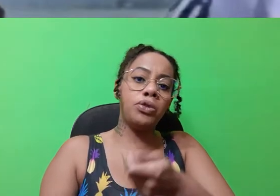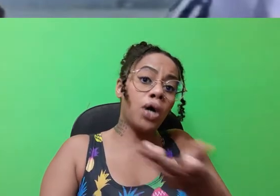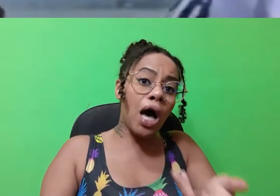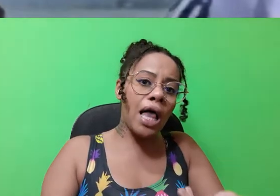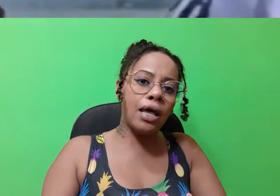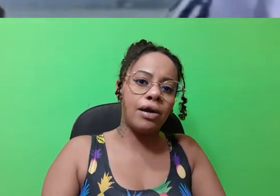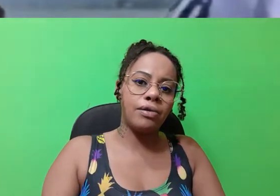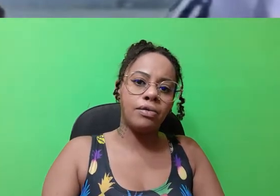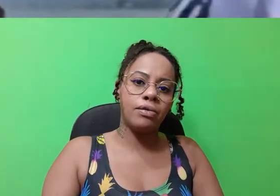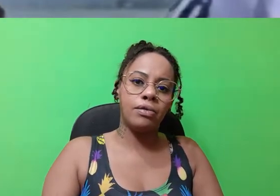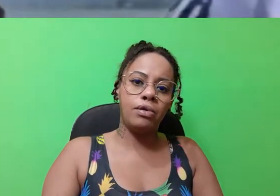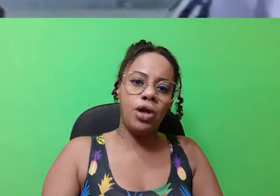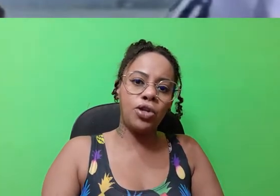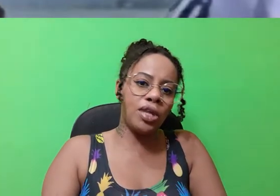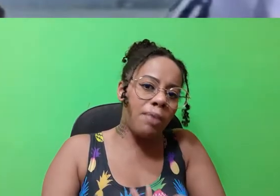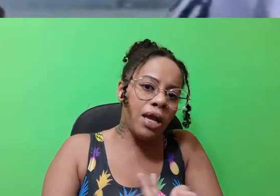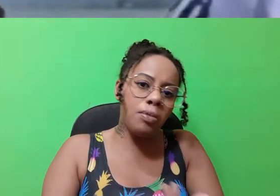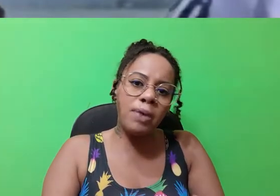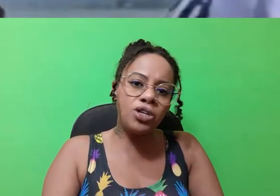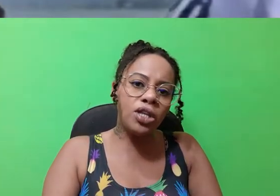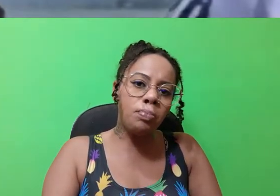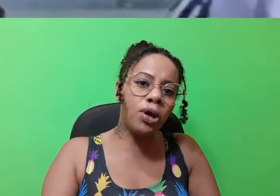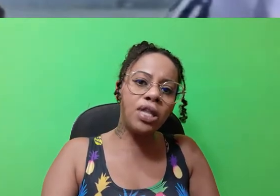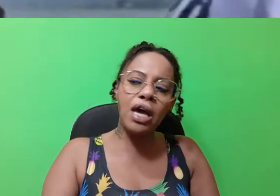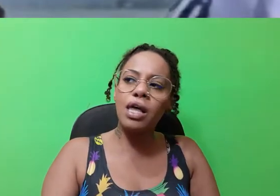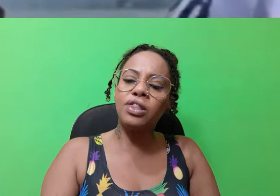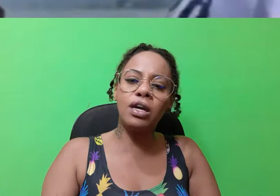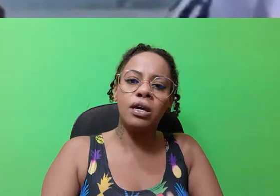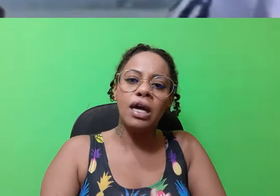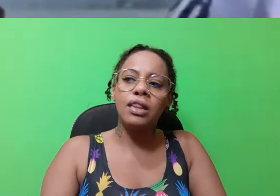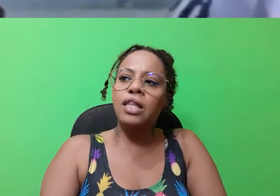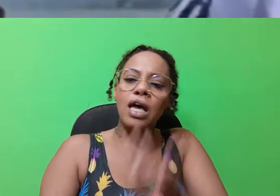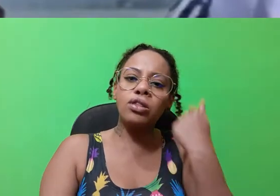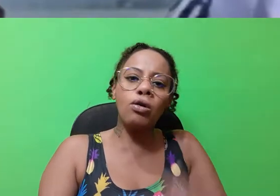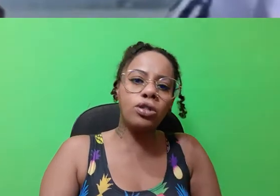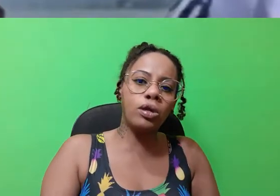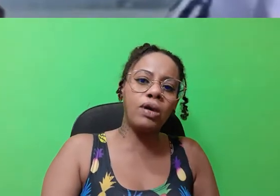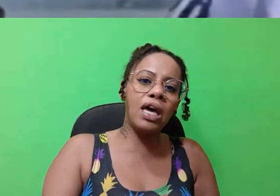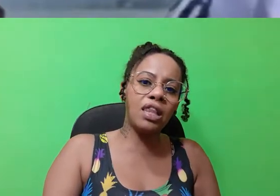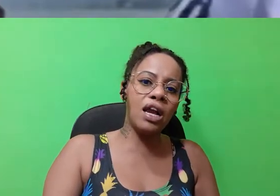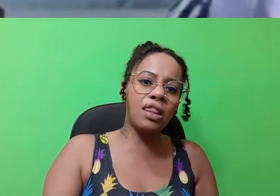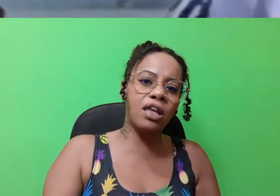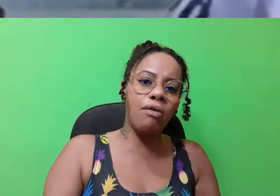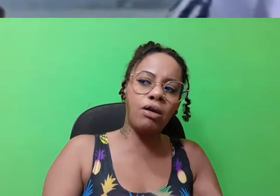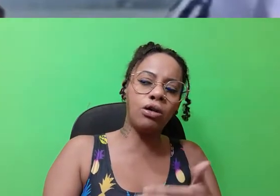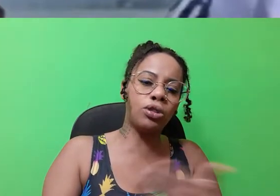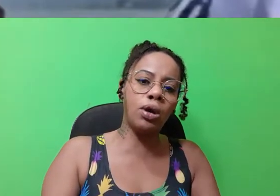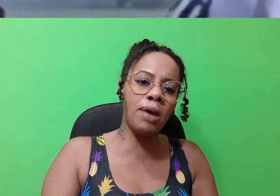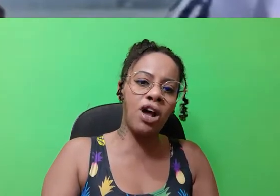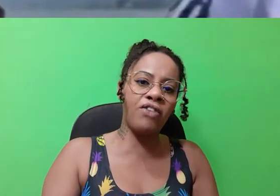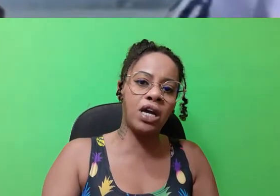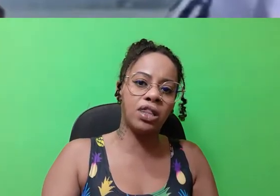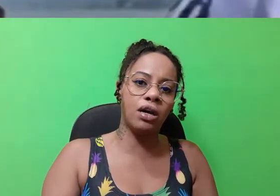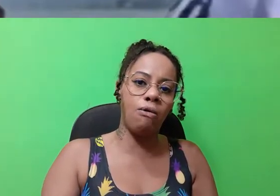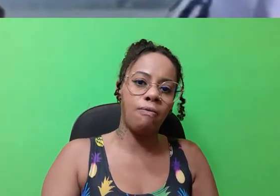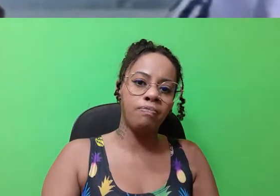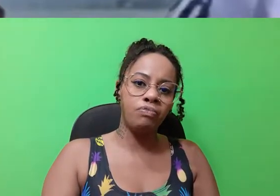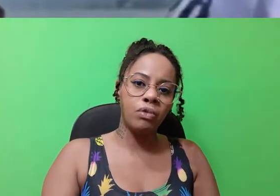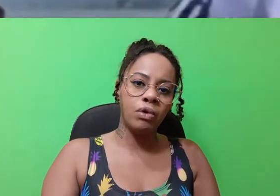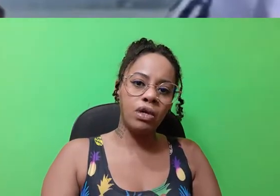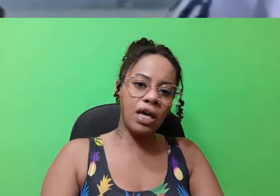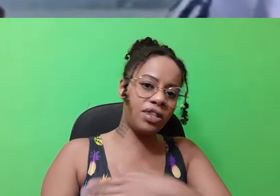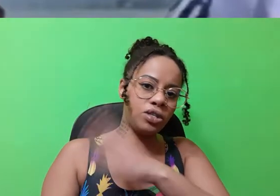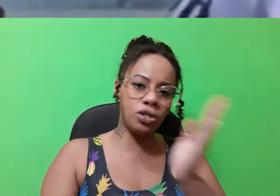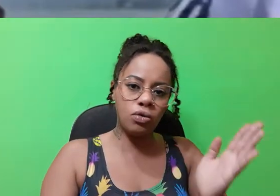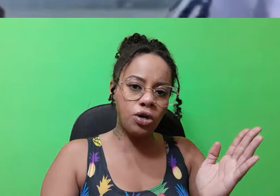dólar. Eu tô trabalhando pra gente poder, assim, desconstruir essa nação e construir uma nova nação.